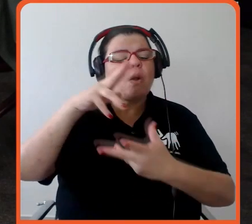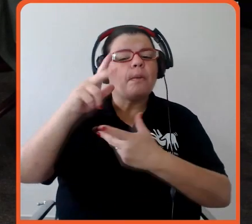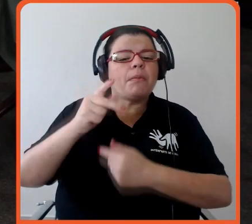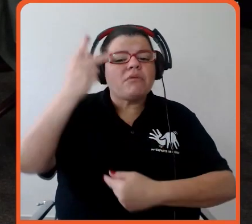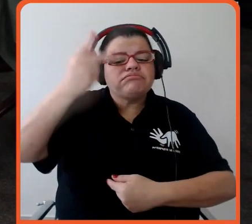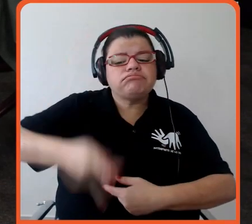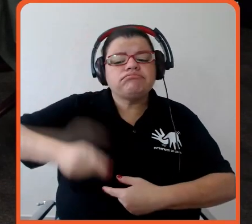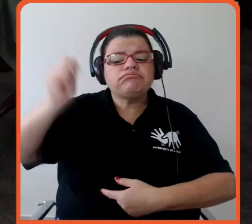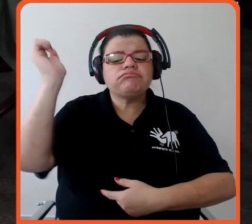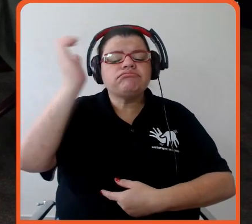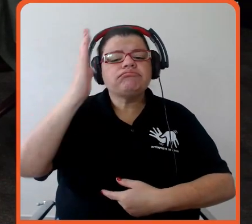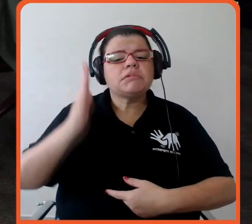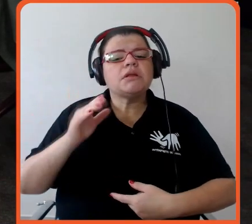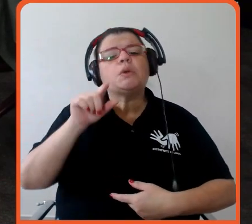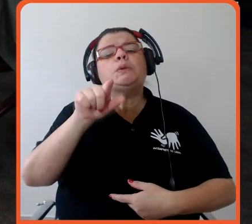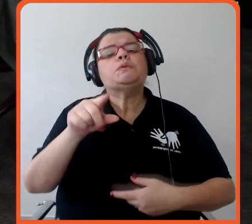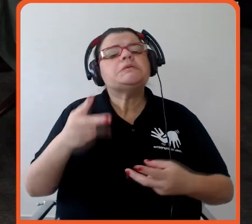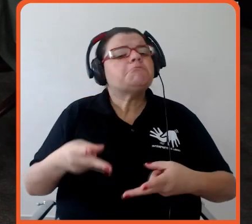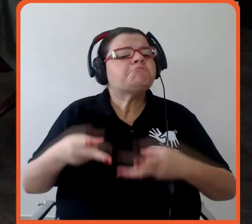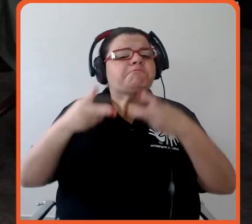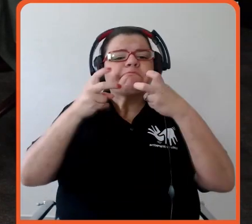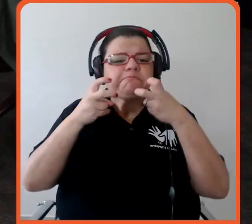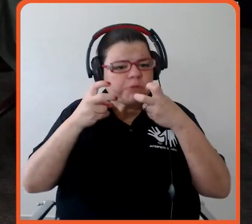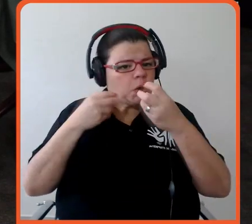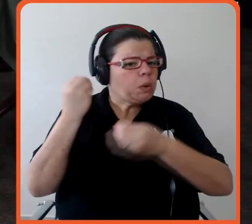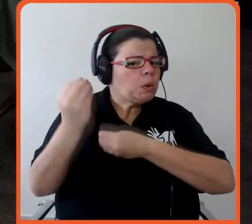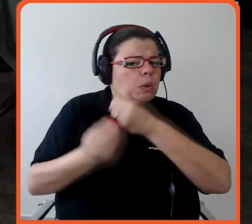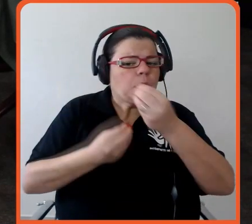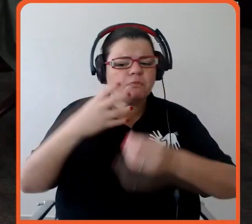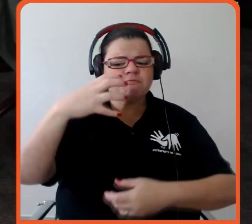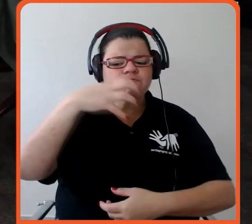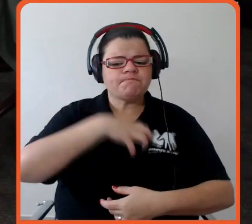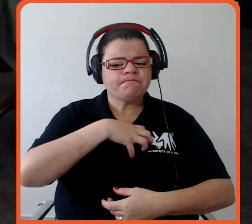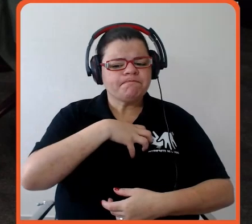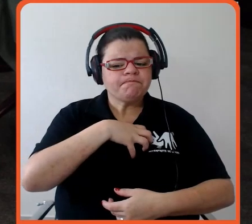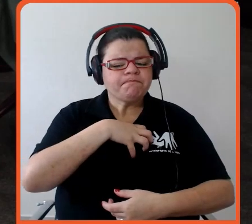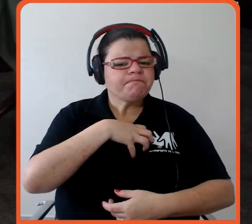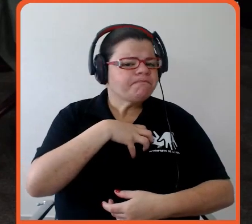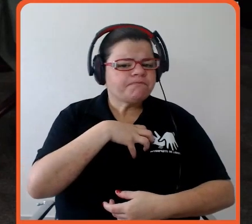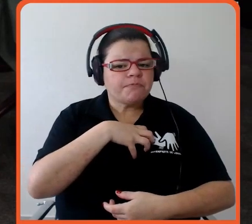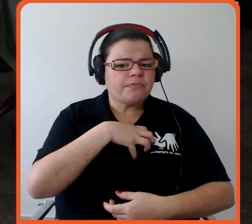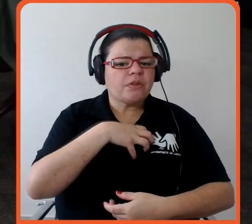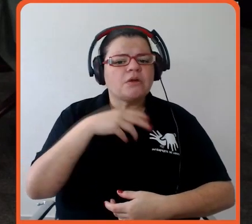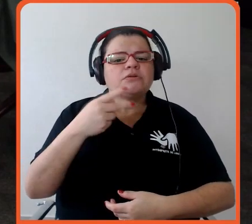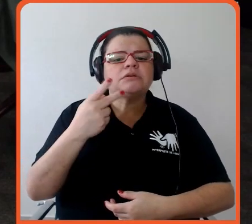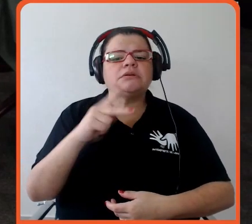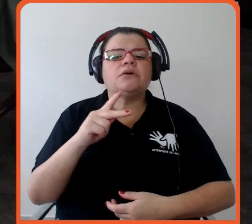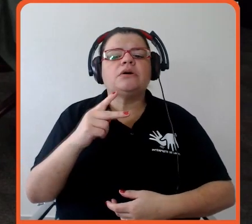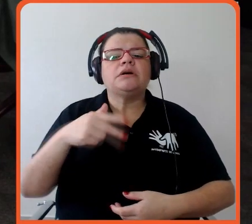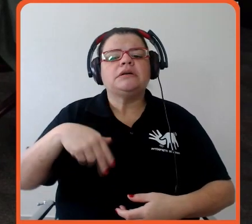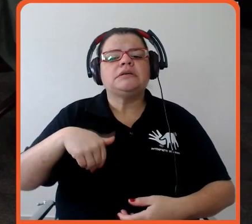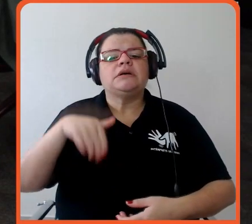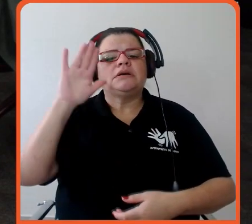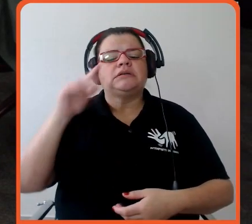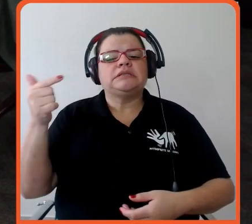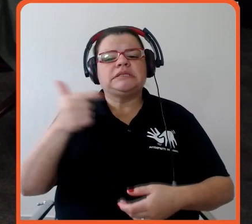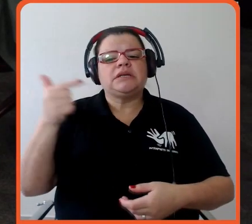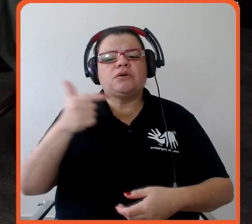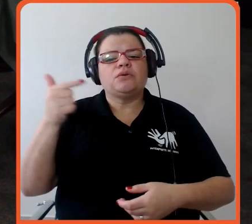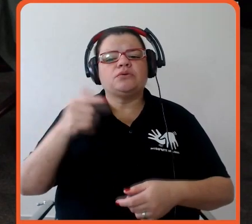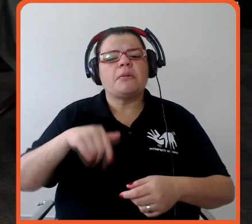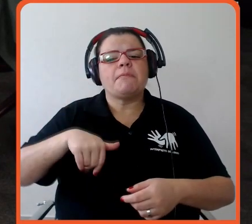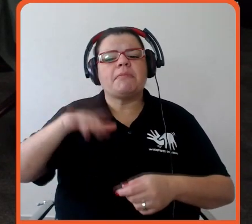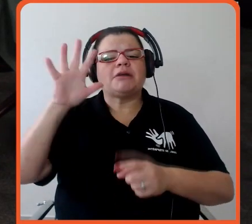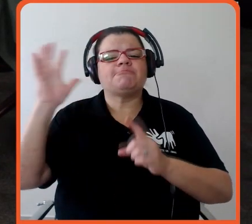impressões, o seu setor, como você sempre diz, segundo o maior poluidor e vocês, benchmarking, que são